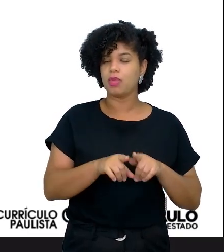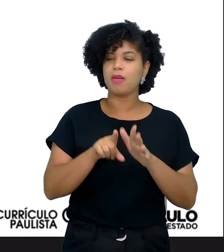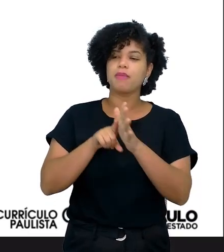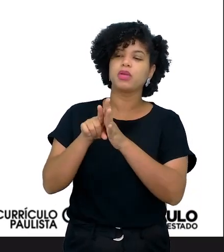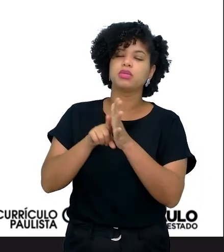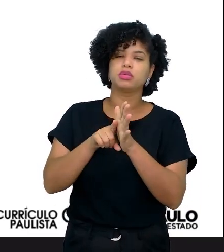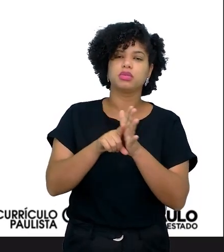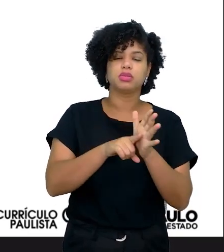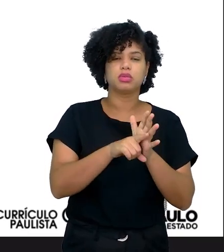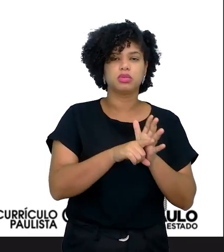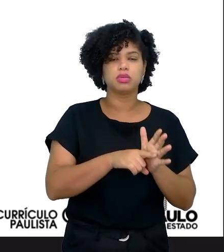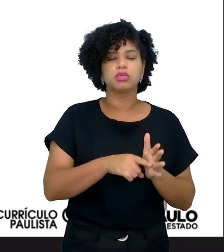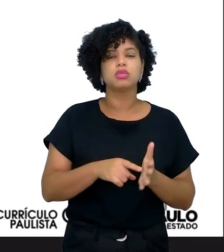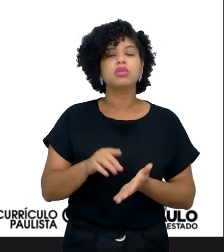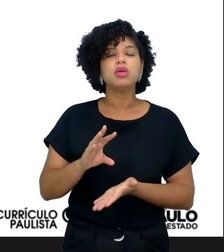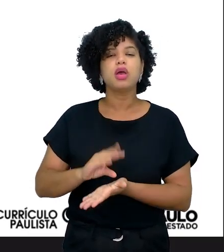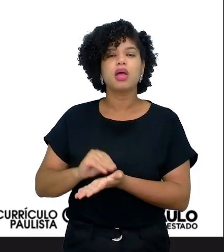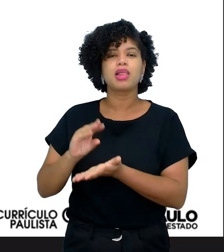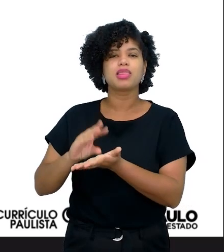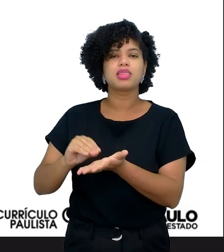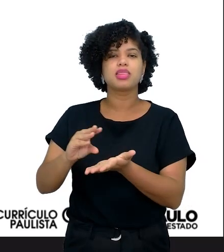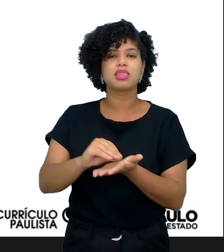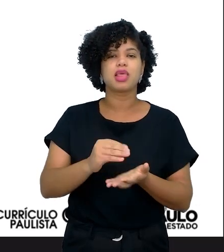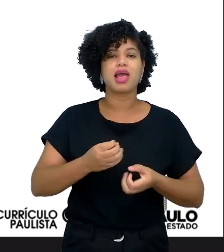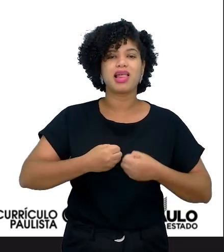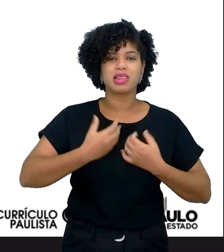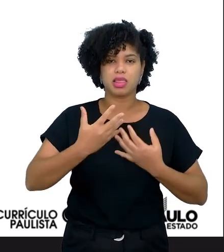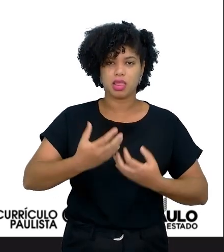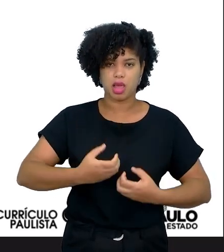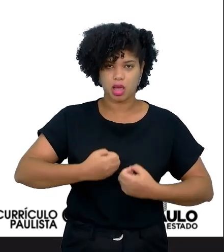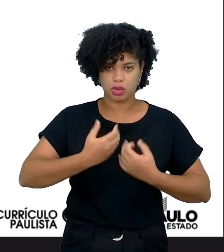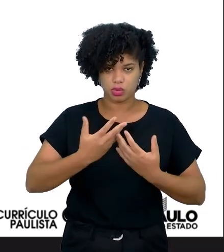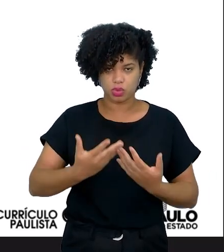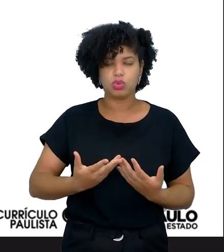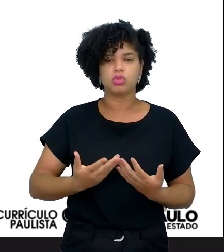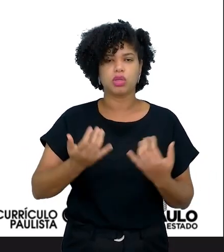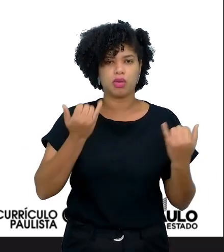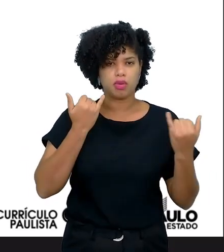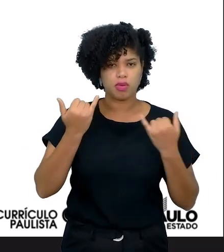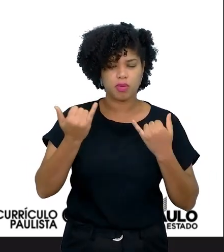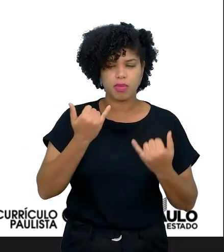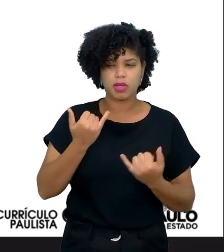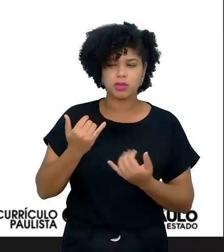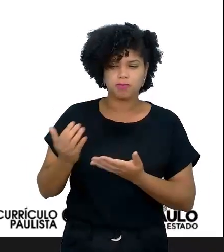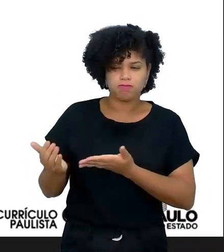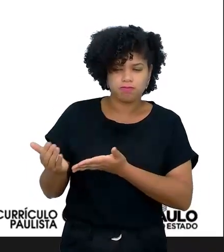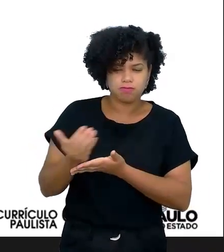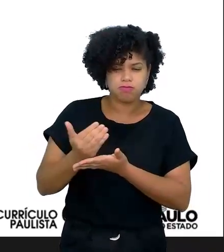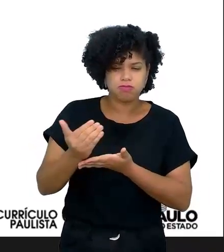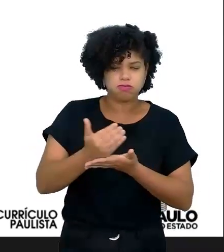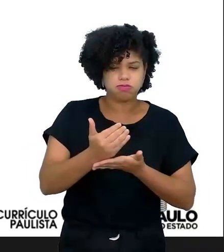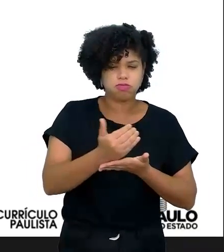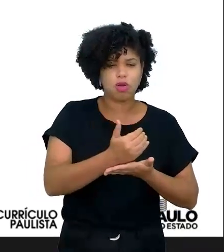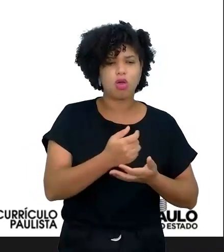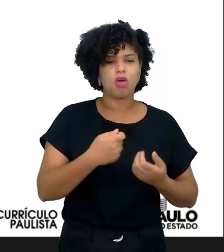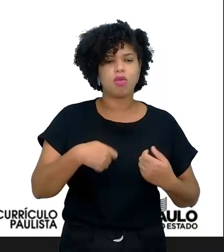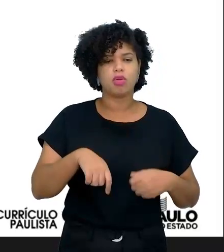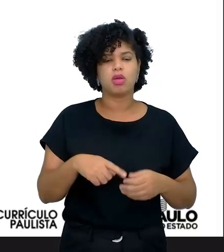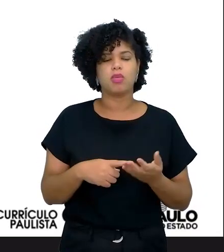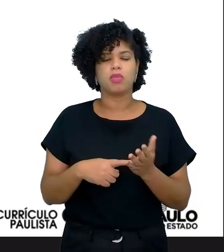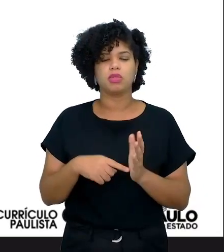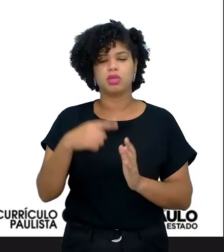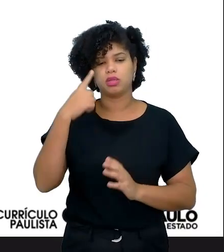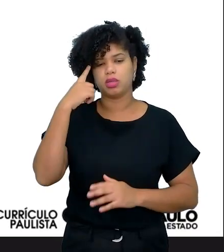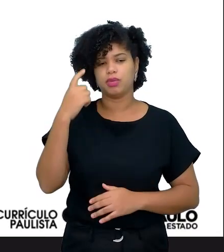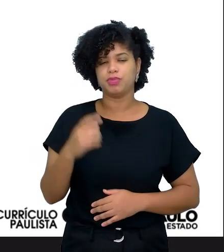onde ele vai coletar dados, evidências, aquilo que vai ser muito relevante para a sua escrita, Para ele mostrar o seu ponto de vista.